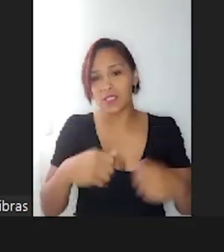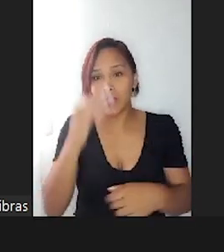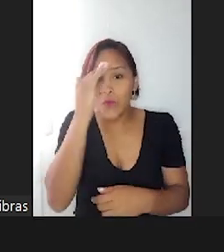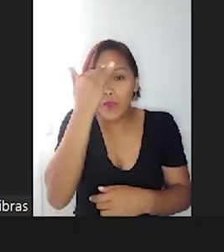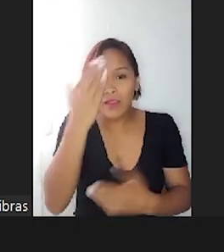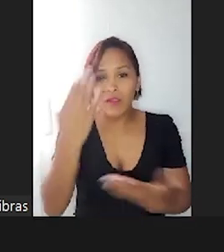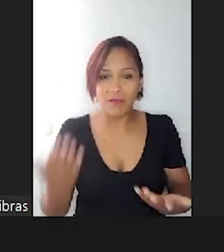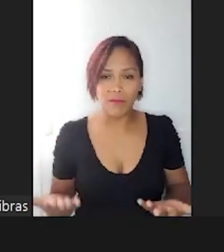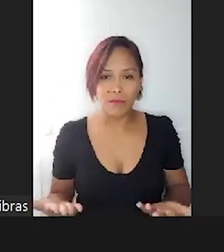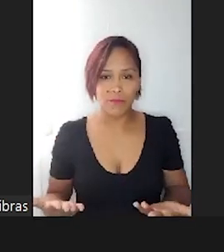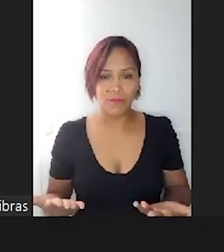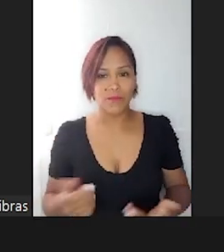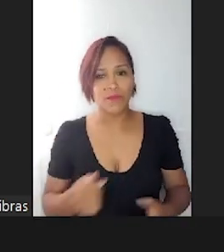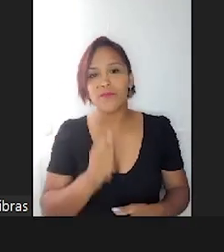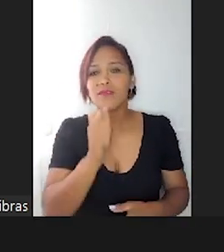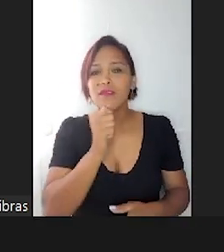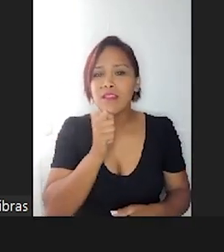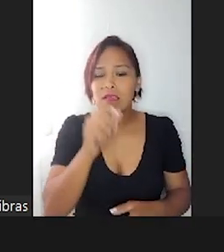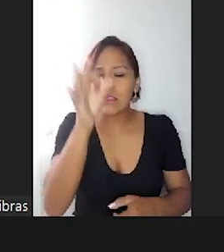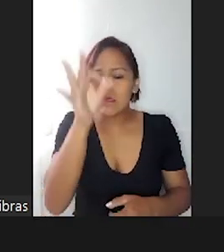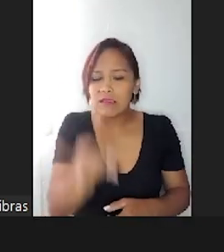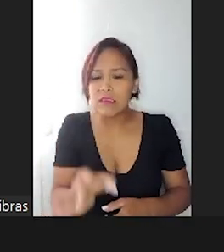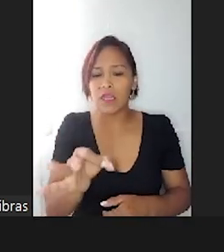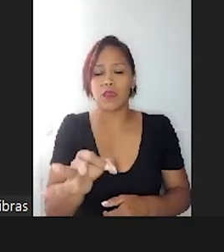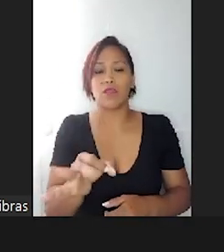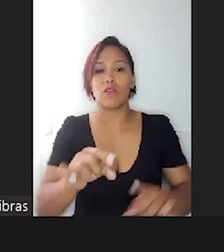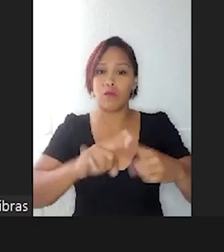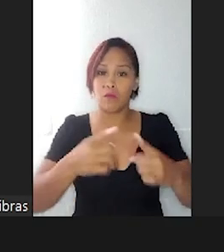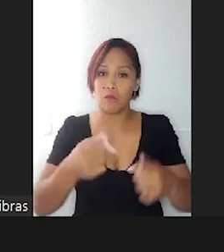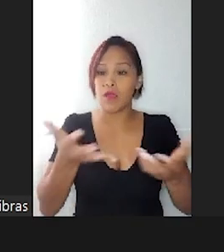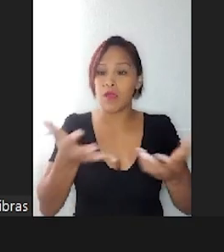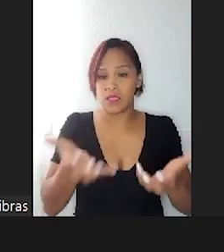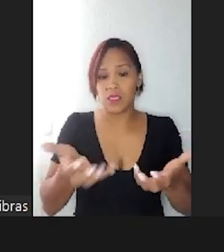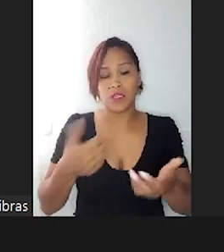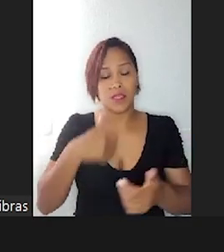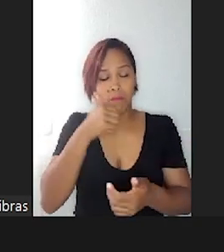Ainda não sei o que você precisa, o que você quer, mas a mamãe está aqui.